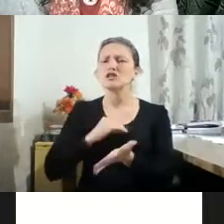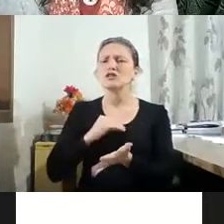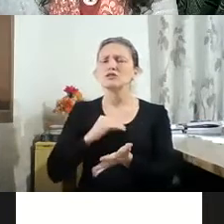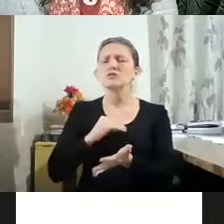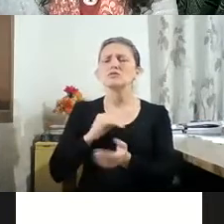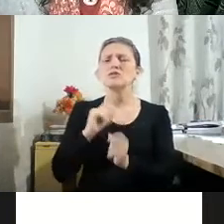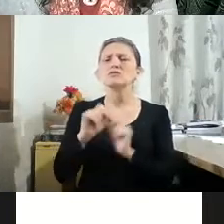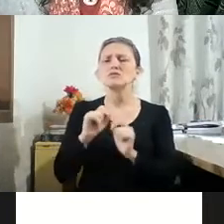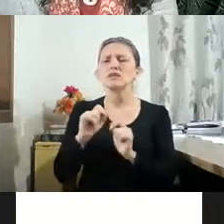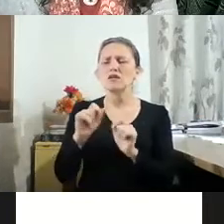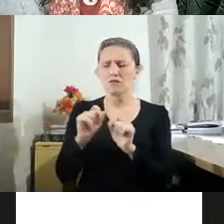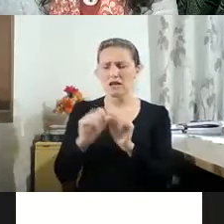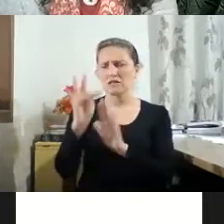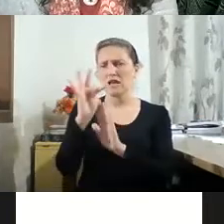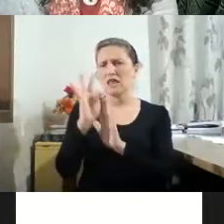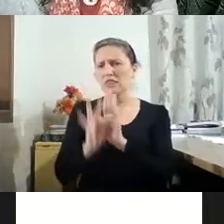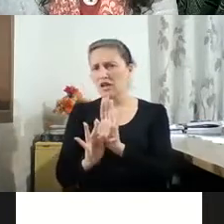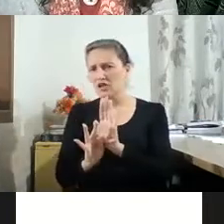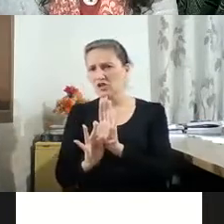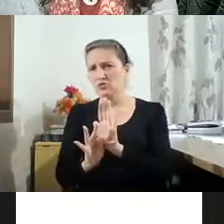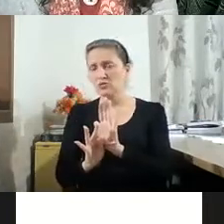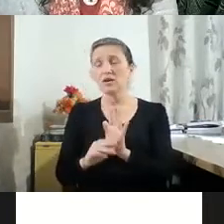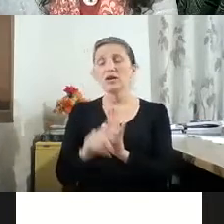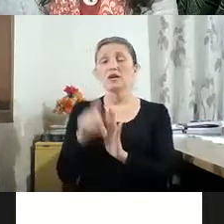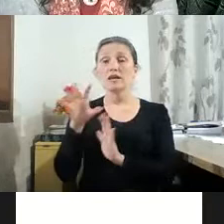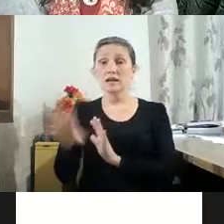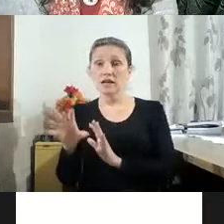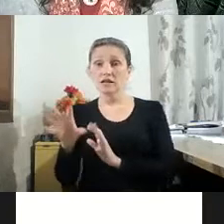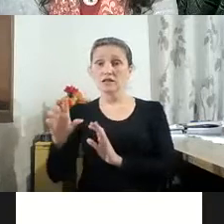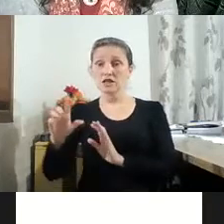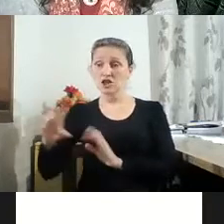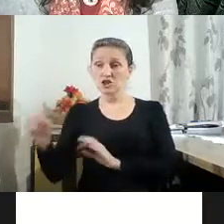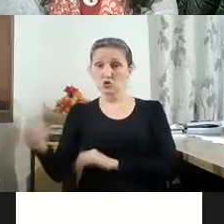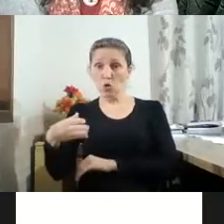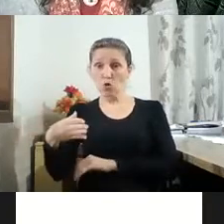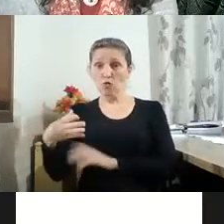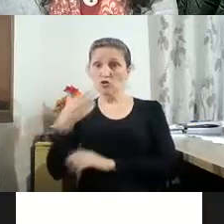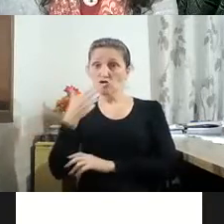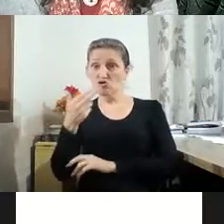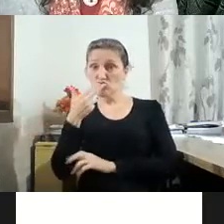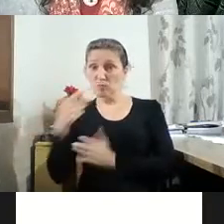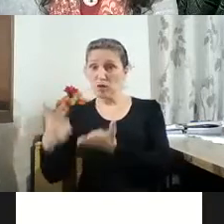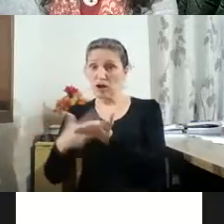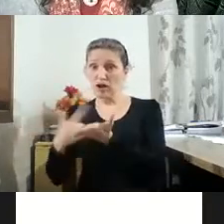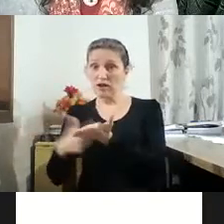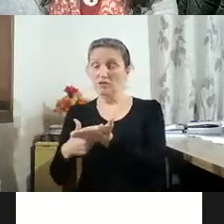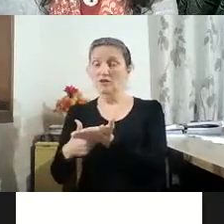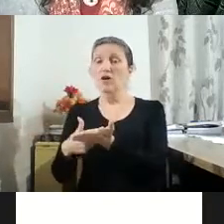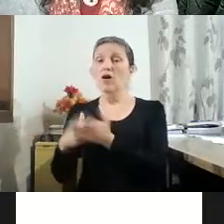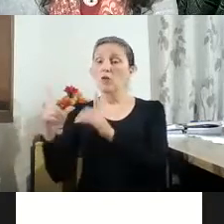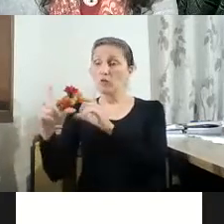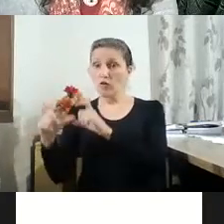e os escritores dessa nova forma fazem livros. Então, a gente pode transpor isso